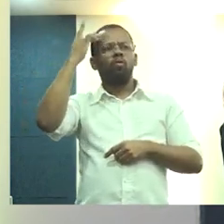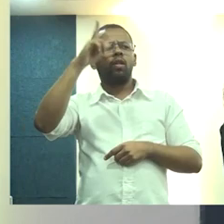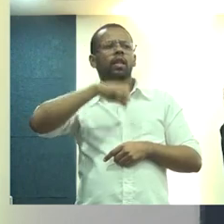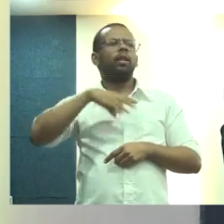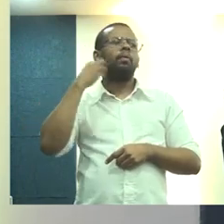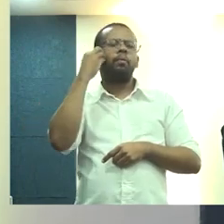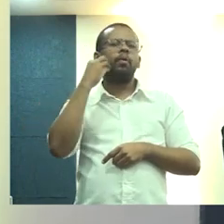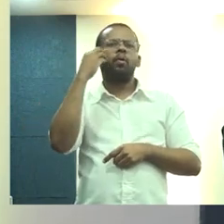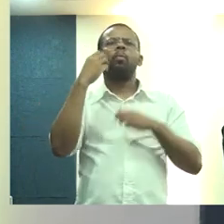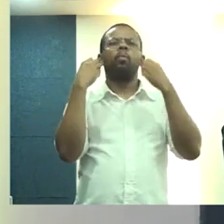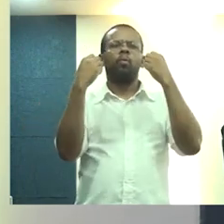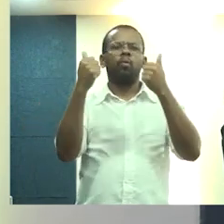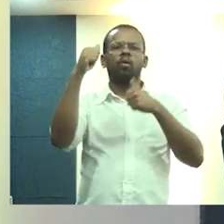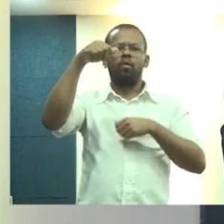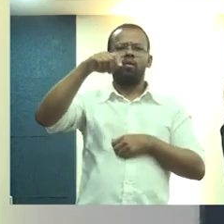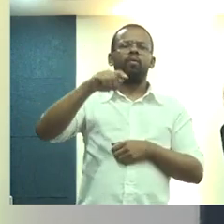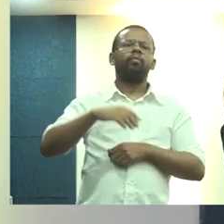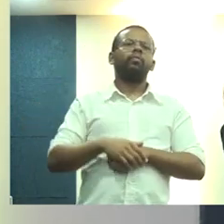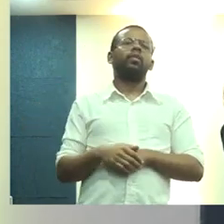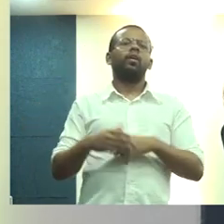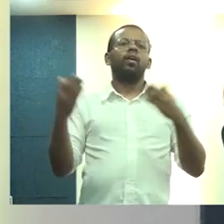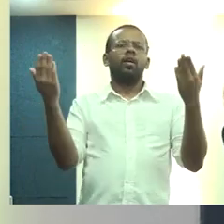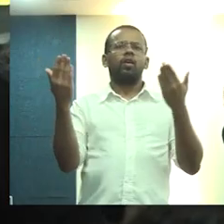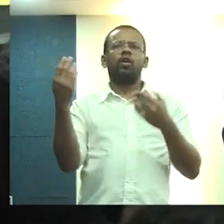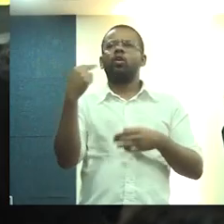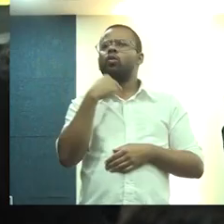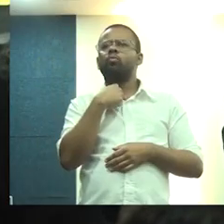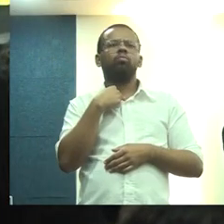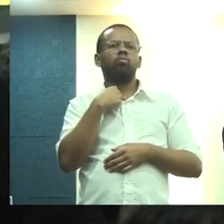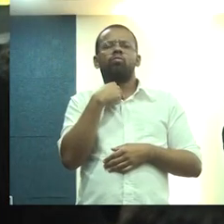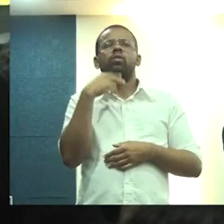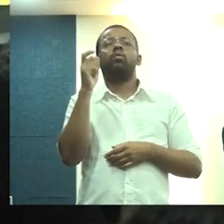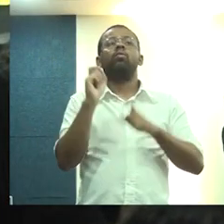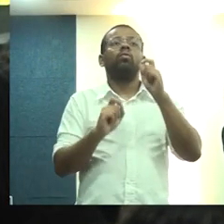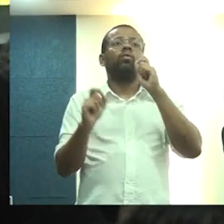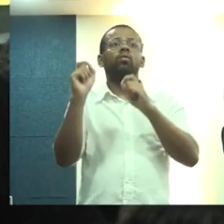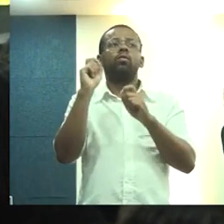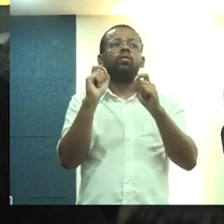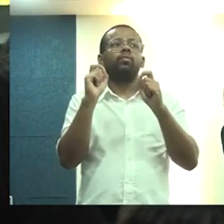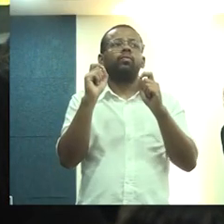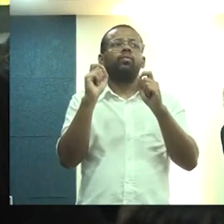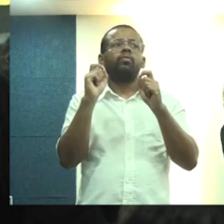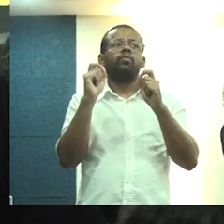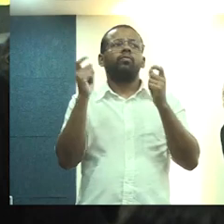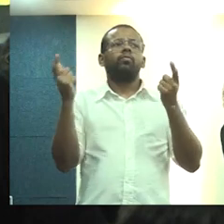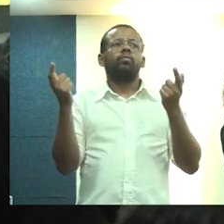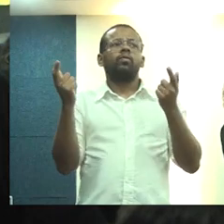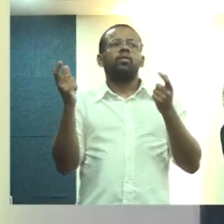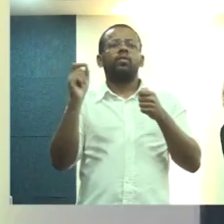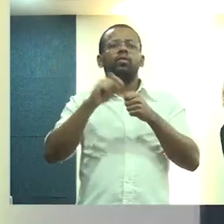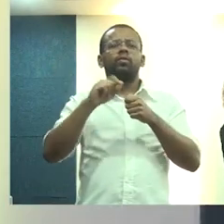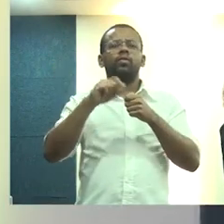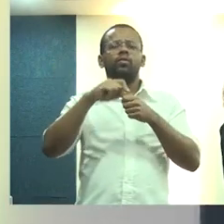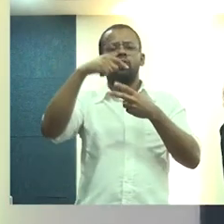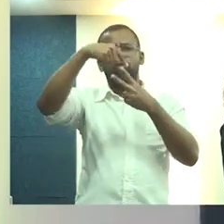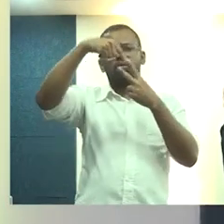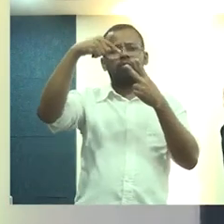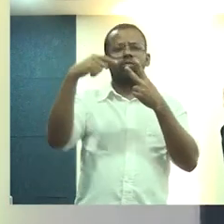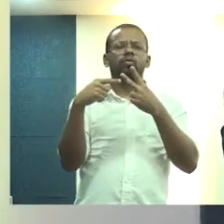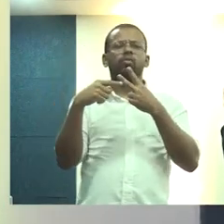experiência muito boa que está colocada. E aí não podia deixar de fazer duas